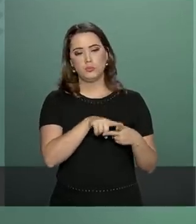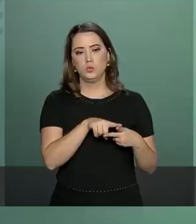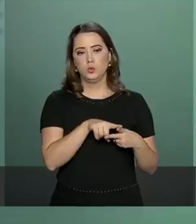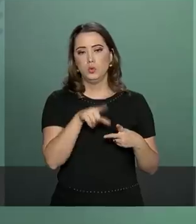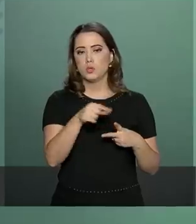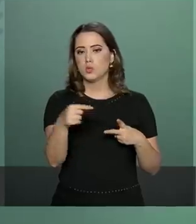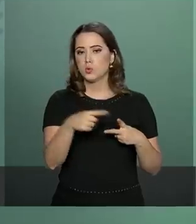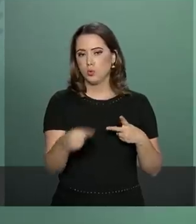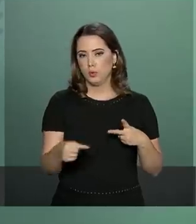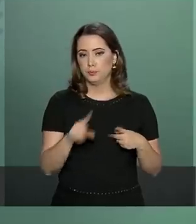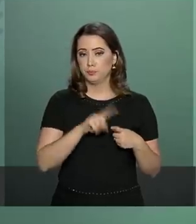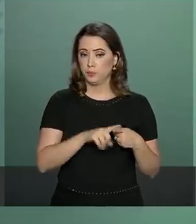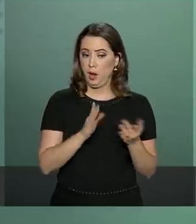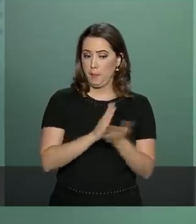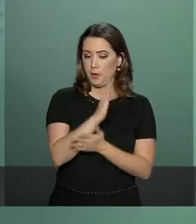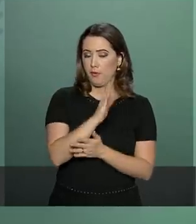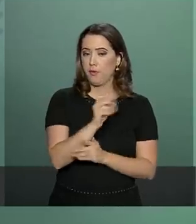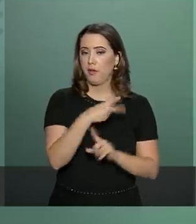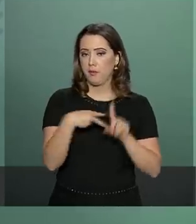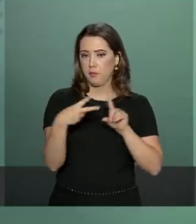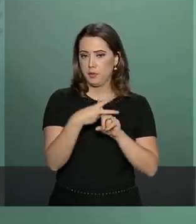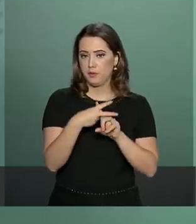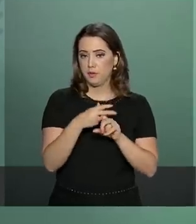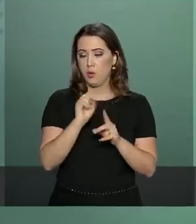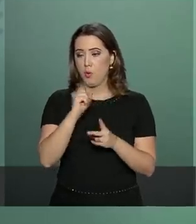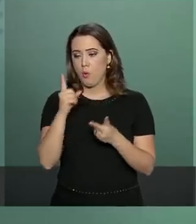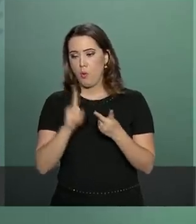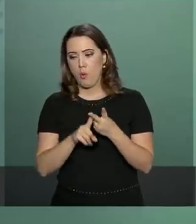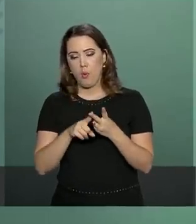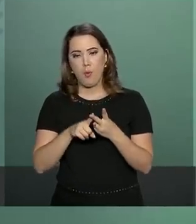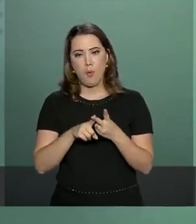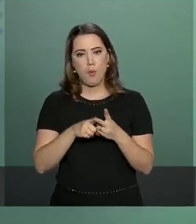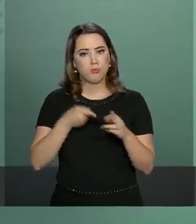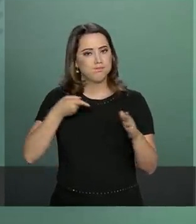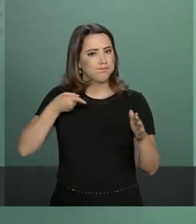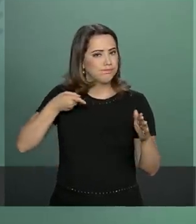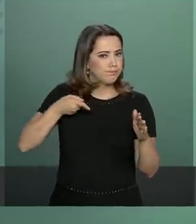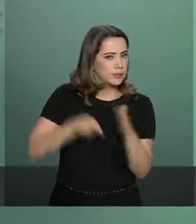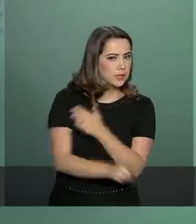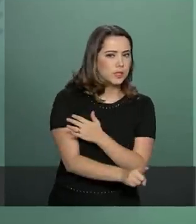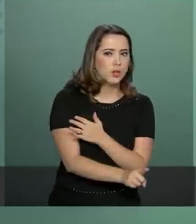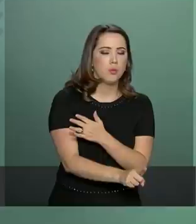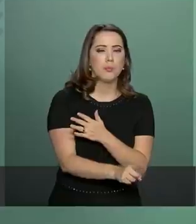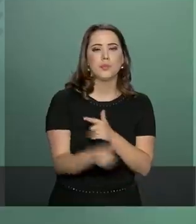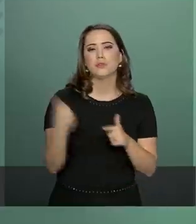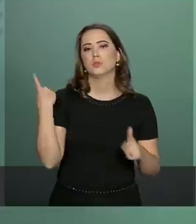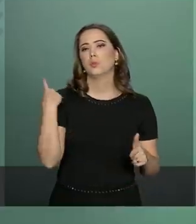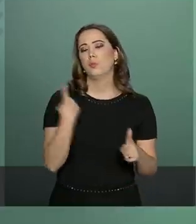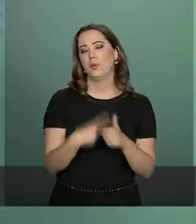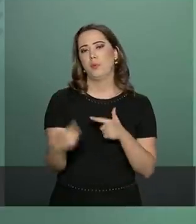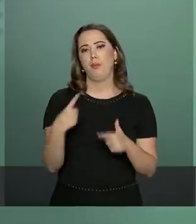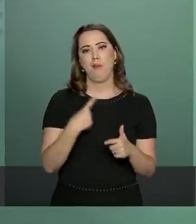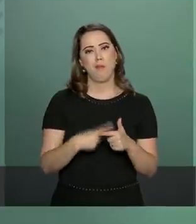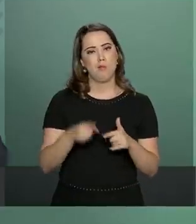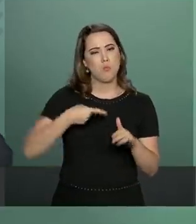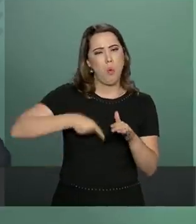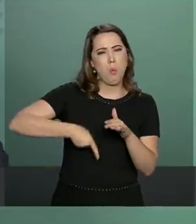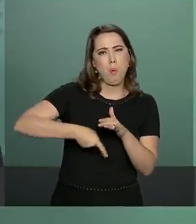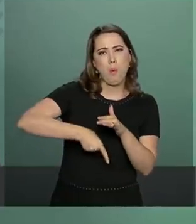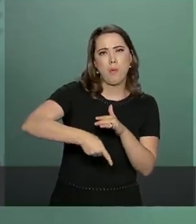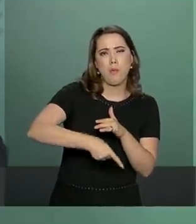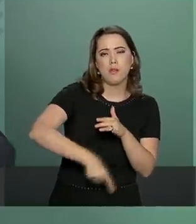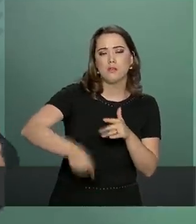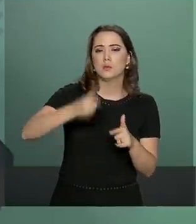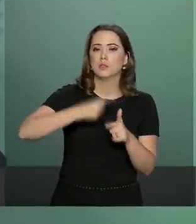Aprovarmos a Previdência ou mergulharmos num buraco sem fundo. E este buraco sem fundo pode